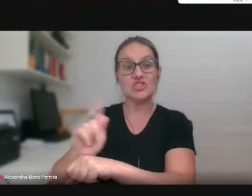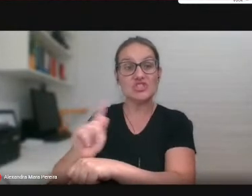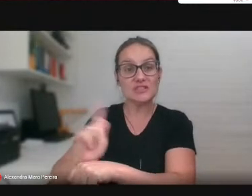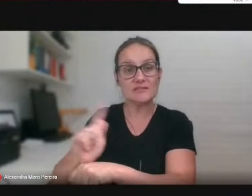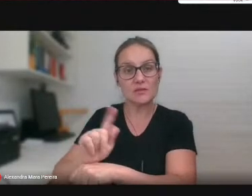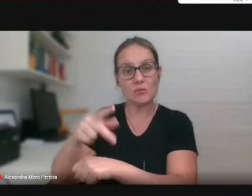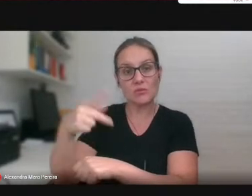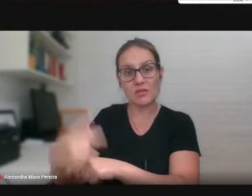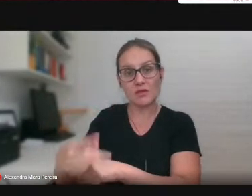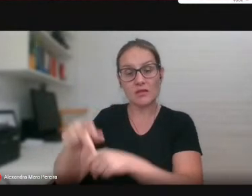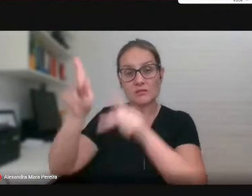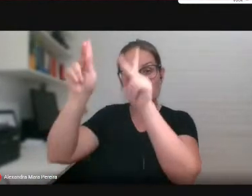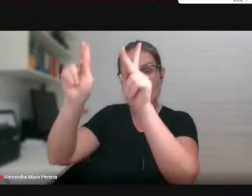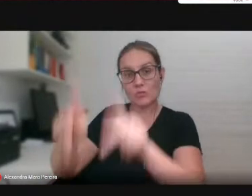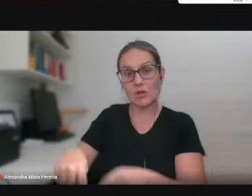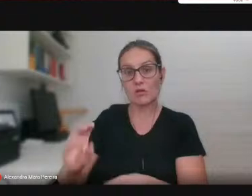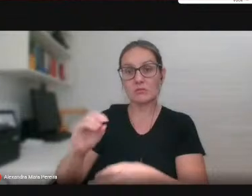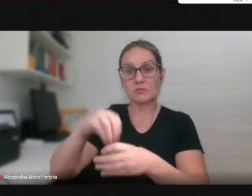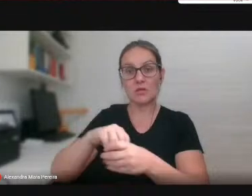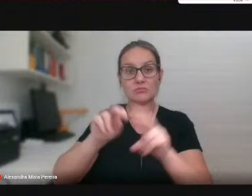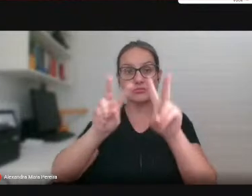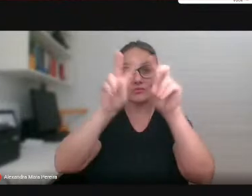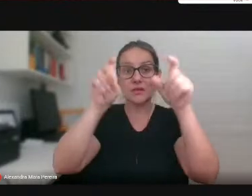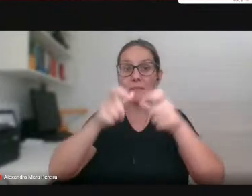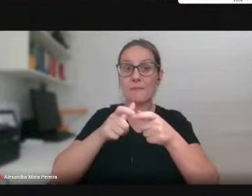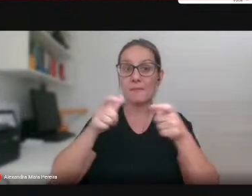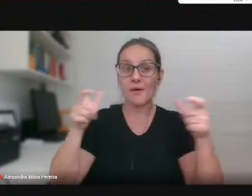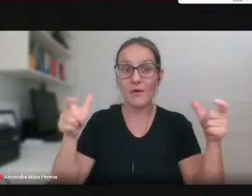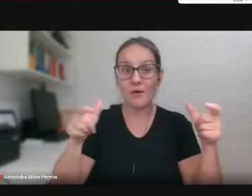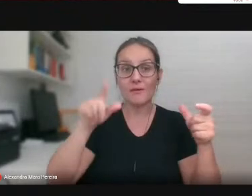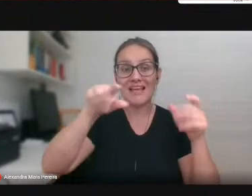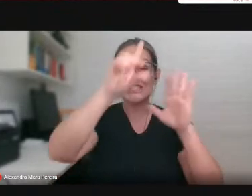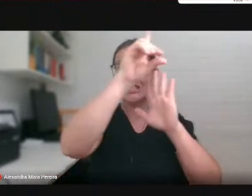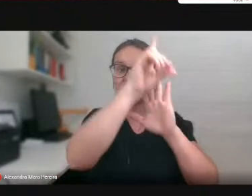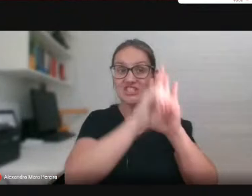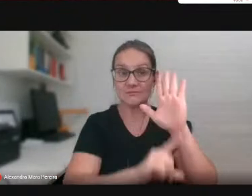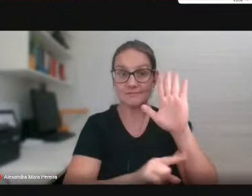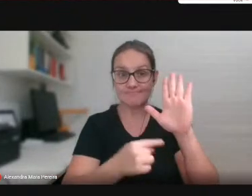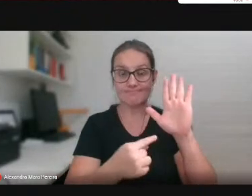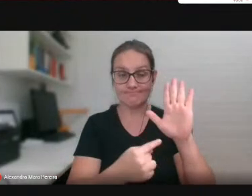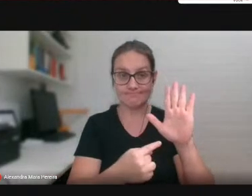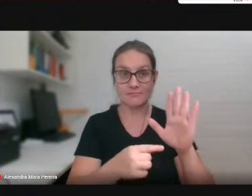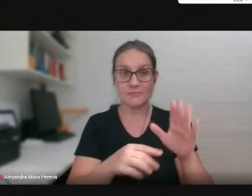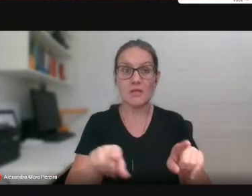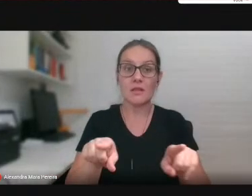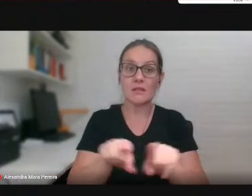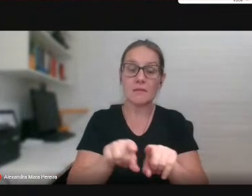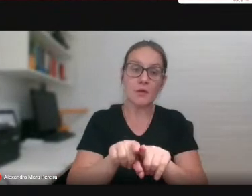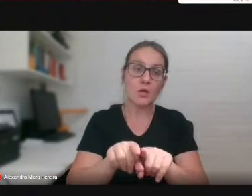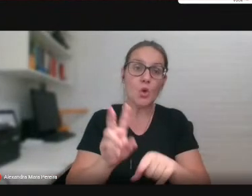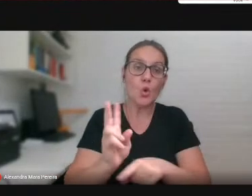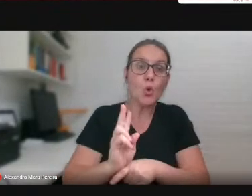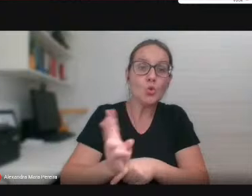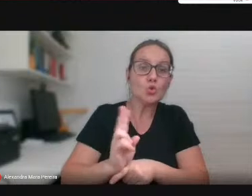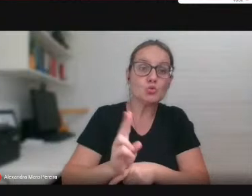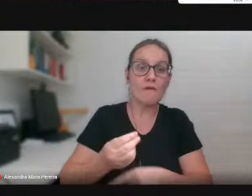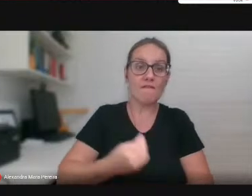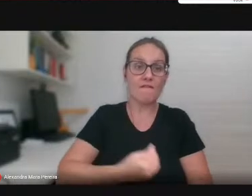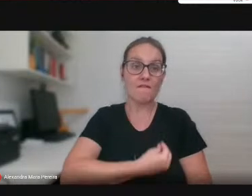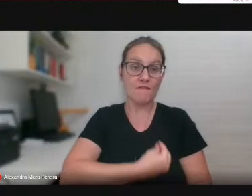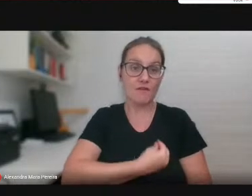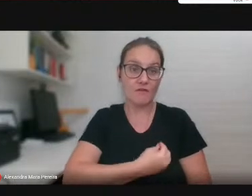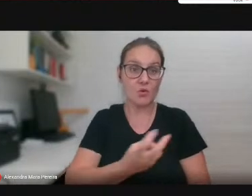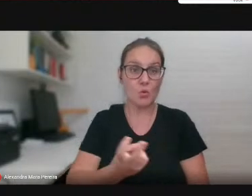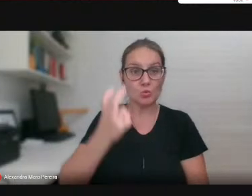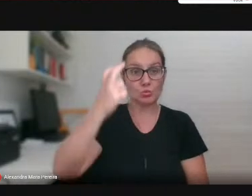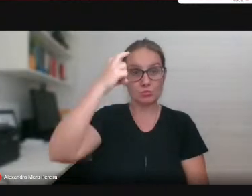dentro das grandes questões dos seus direitos, a manutenção da sua sobrevivência física e cultural,